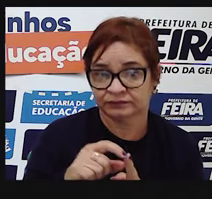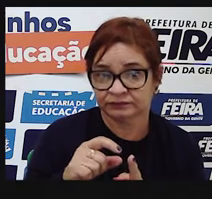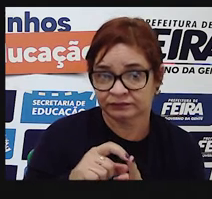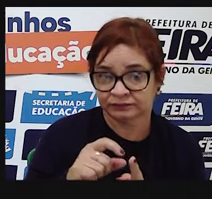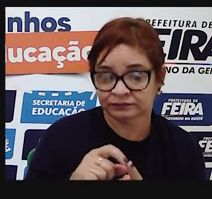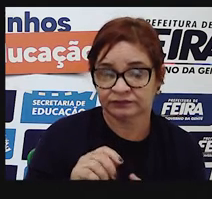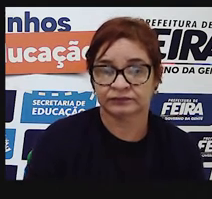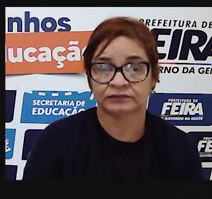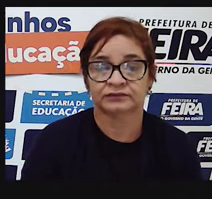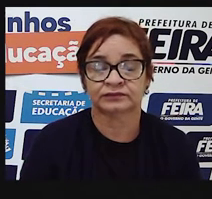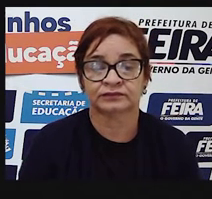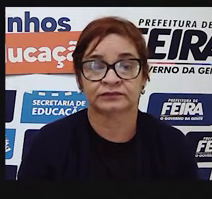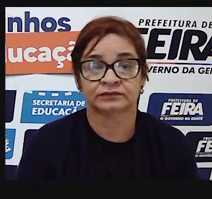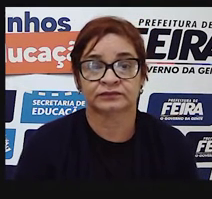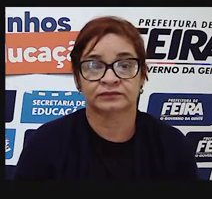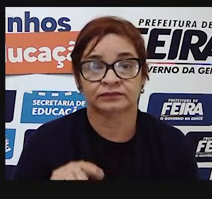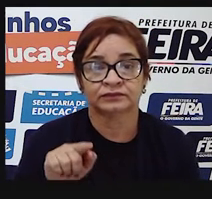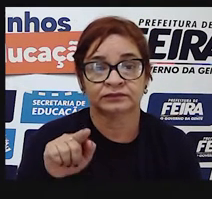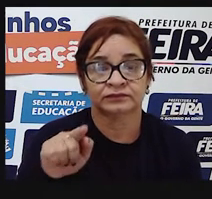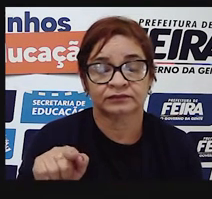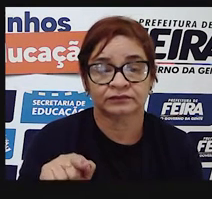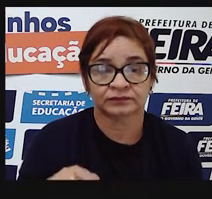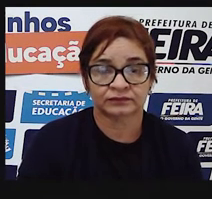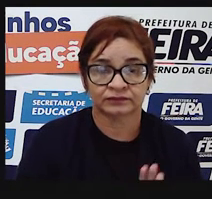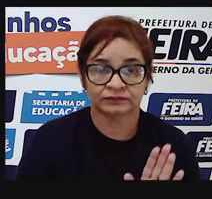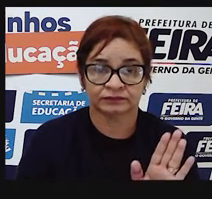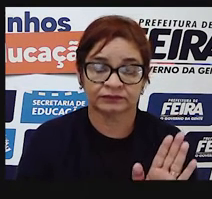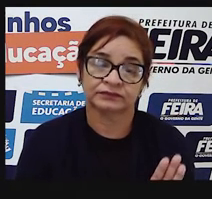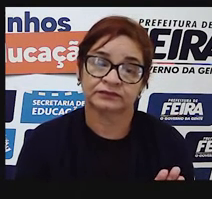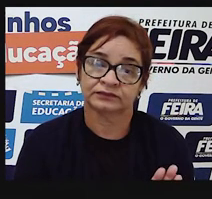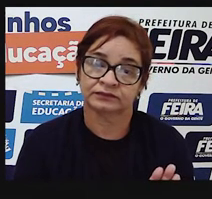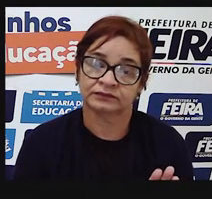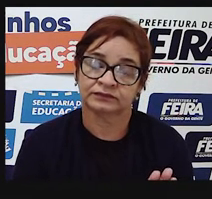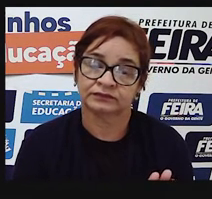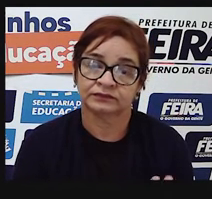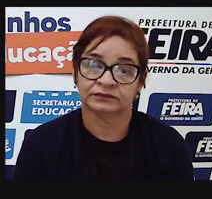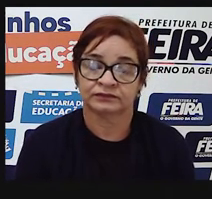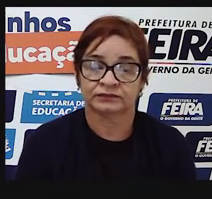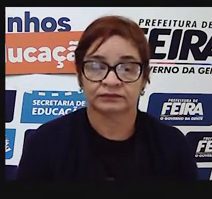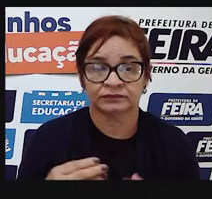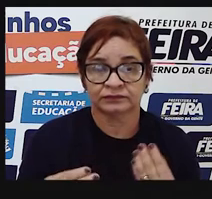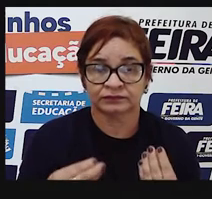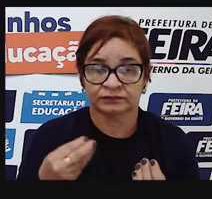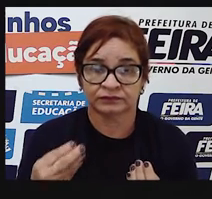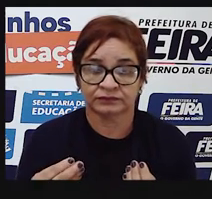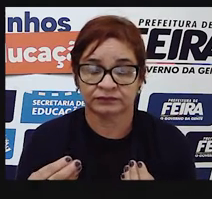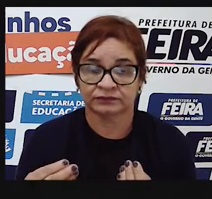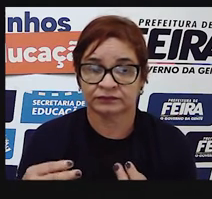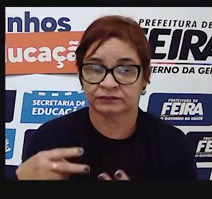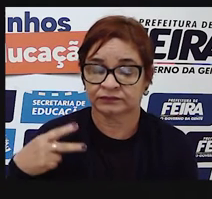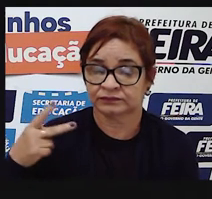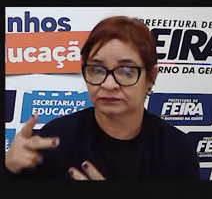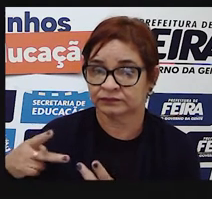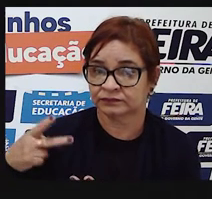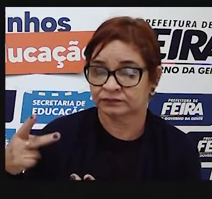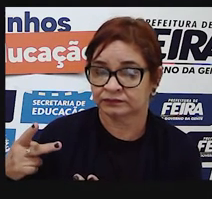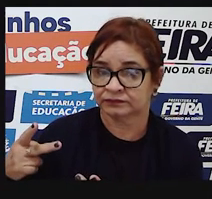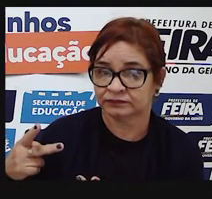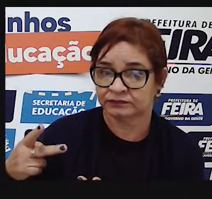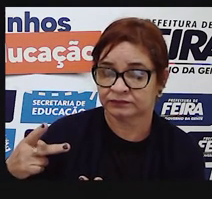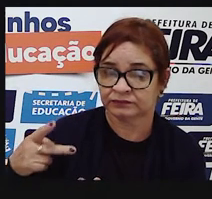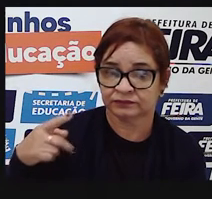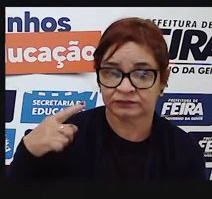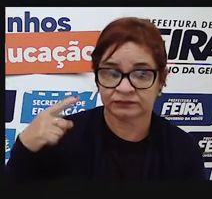A pontuação, ela serve para indicar determinadas convenções que temos na fala, sons que nós